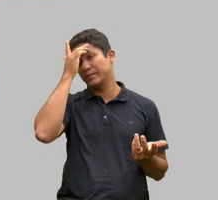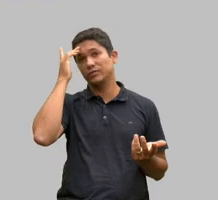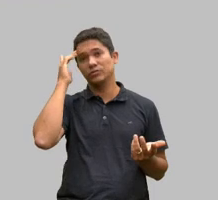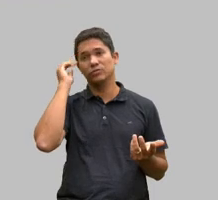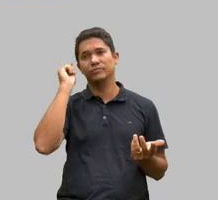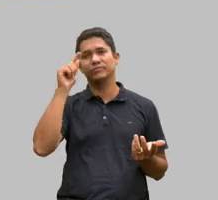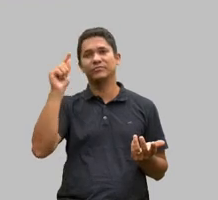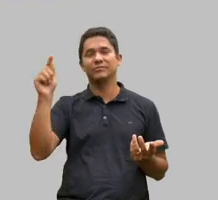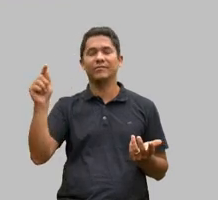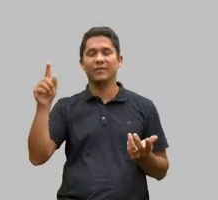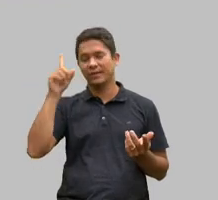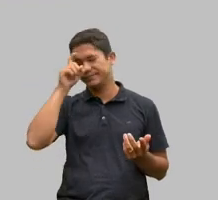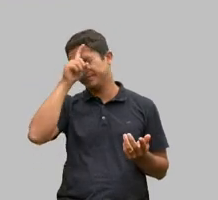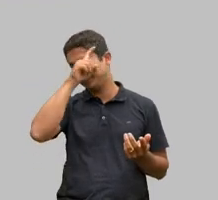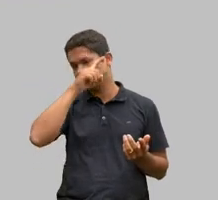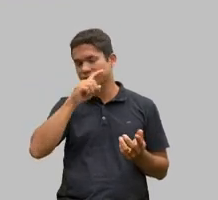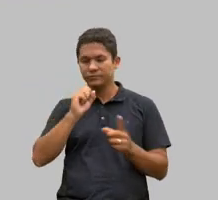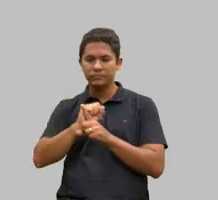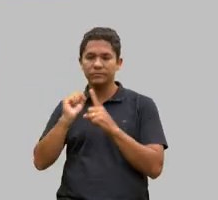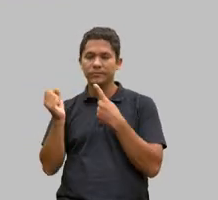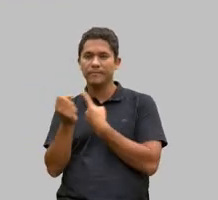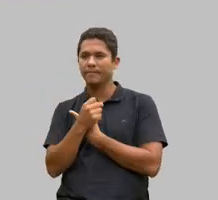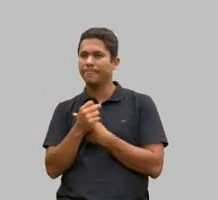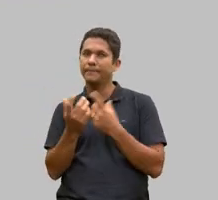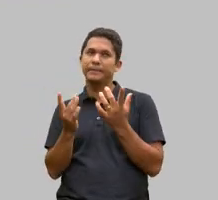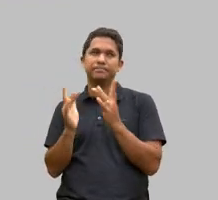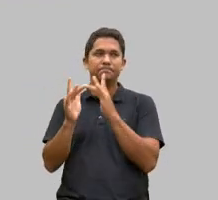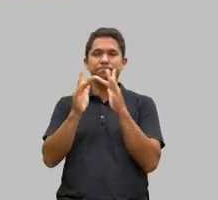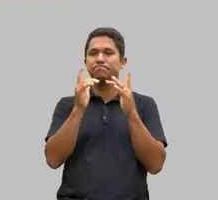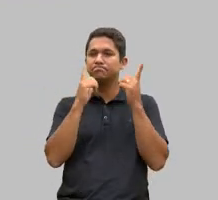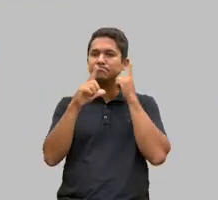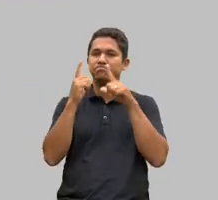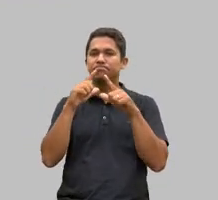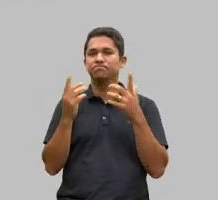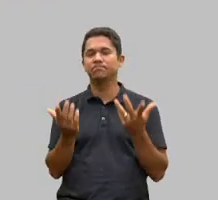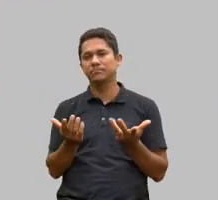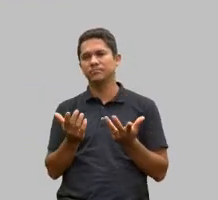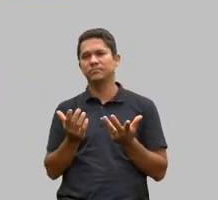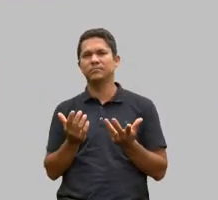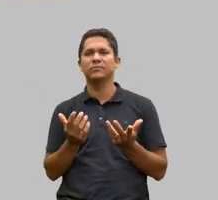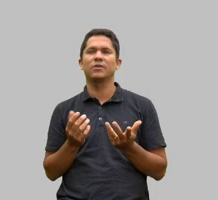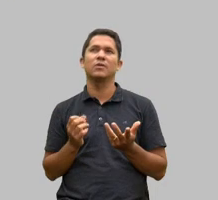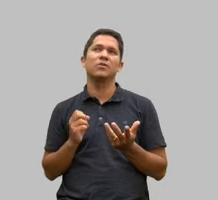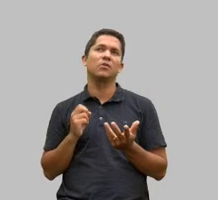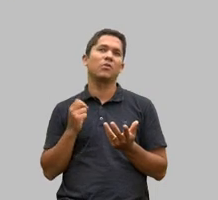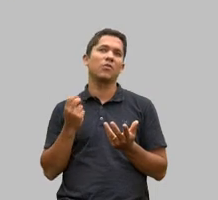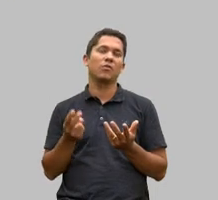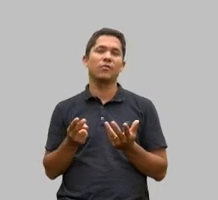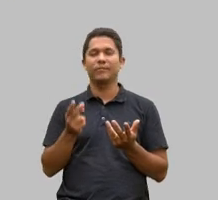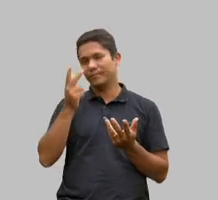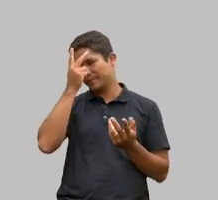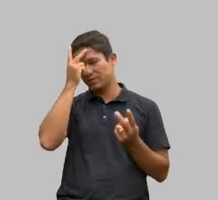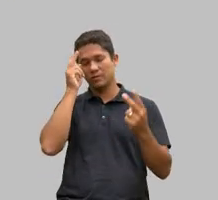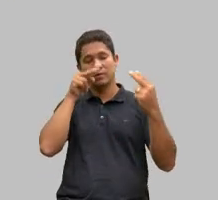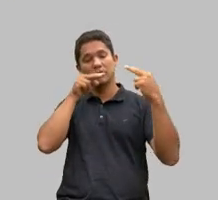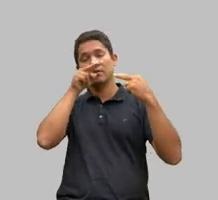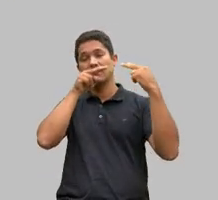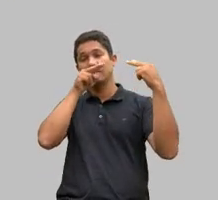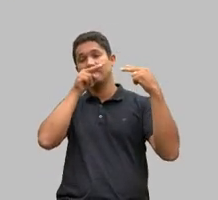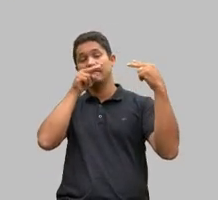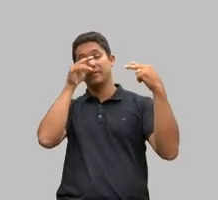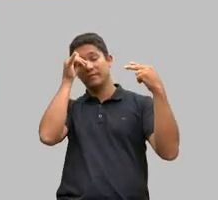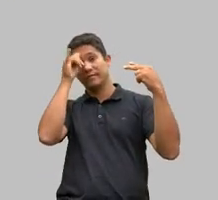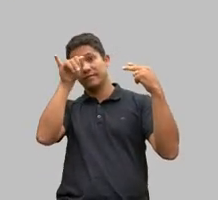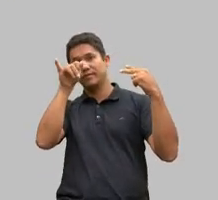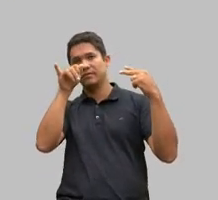uma dificuldade de socialização mas estão tocando as suas vidas nós não estamos falando de pessoas que evitam o olhar mas estão tocando as suas vidas não é